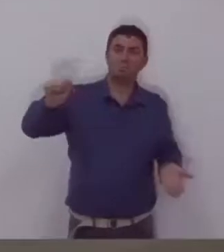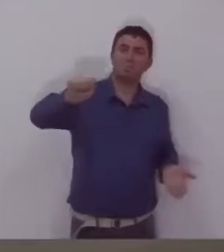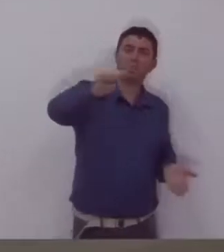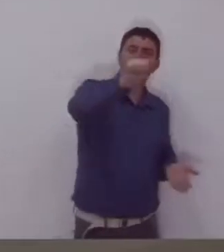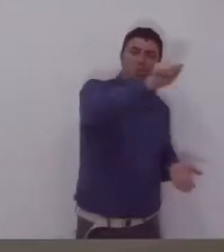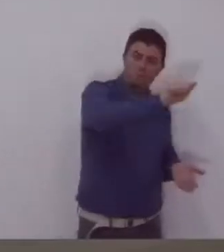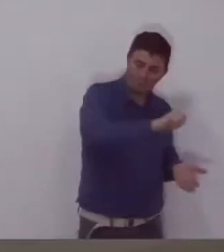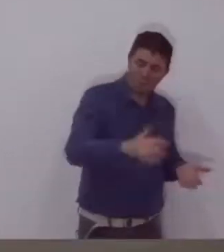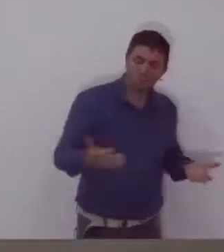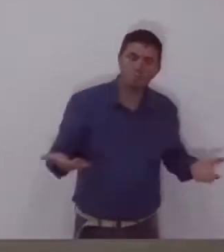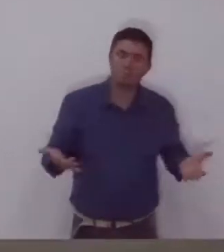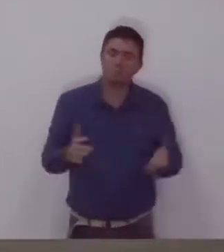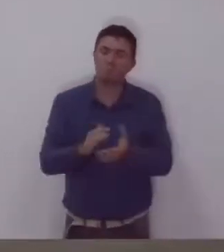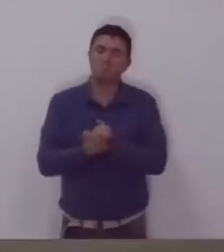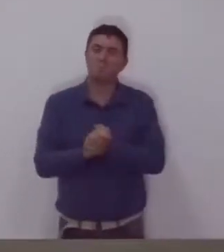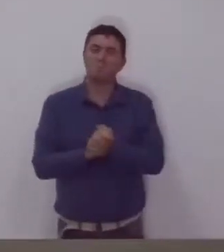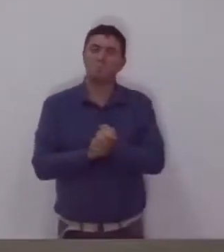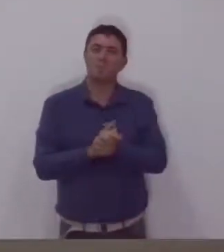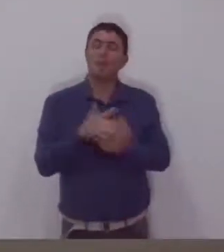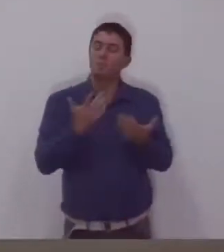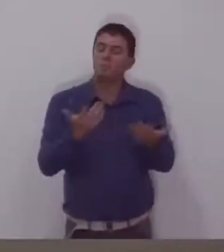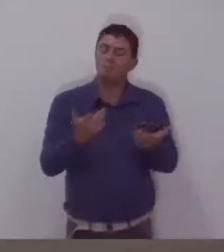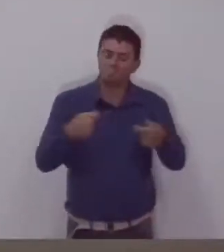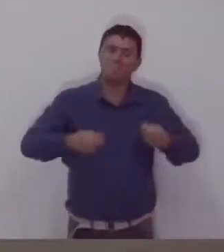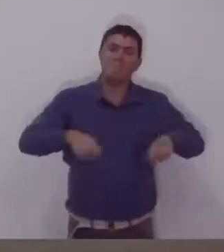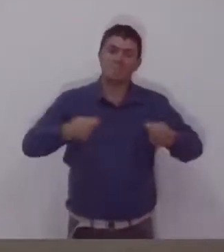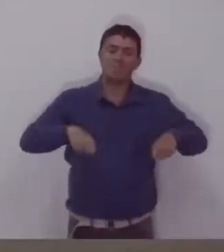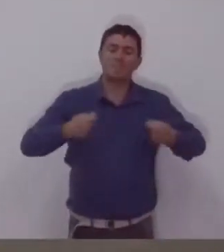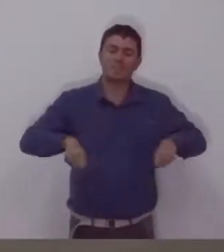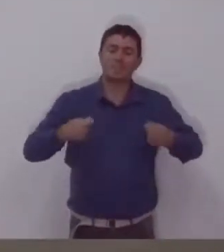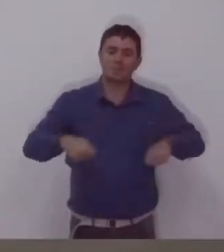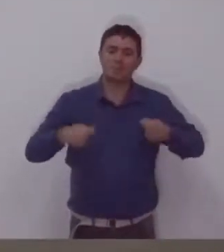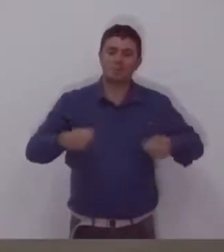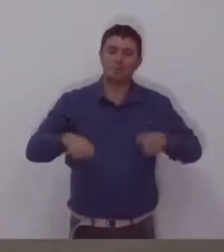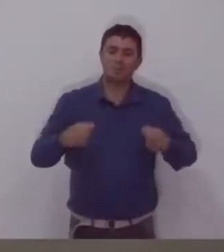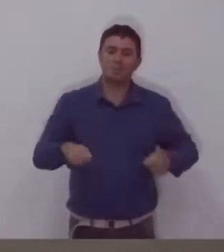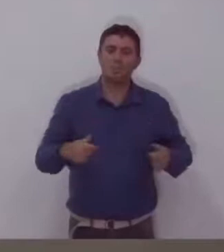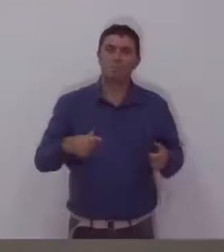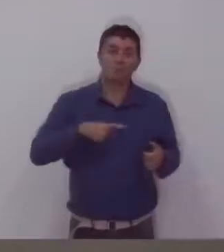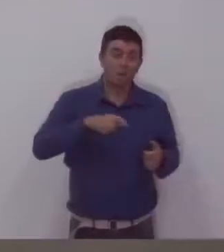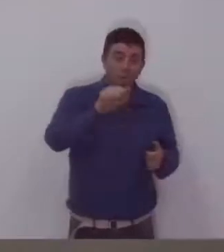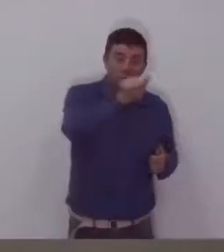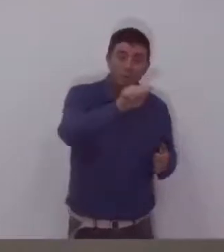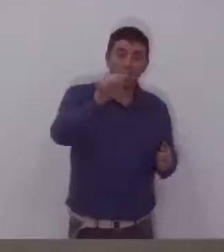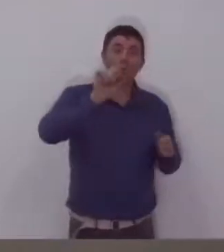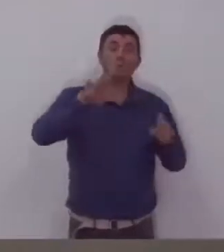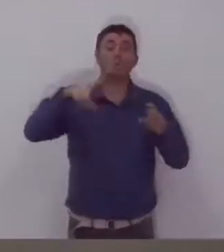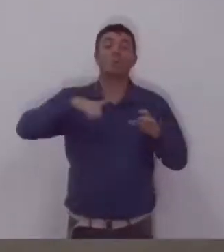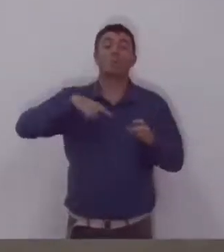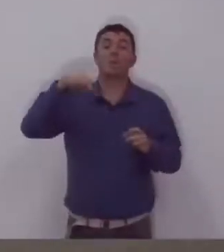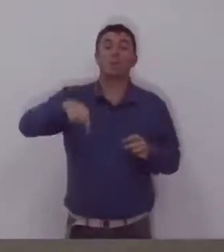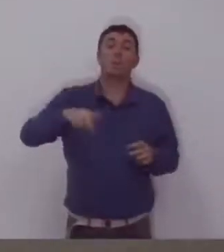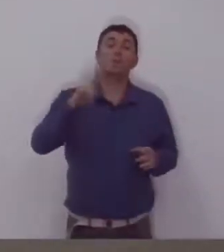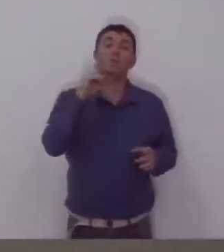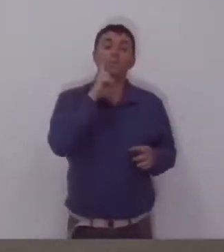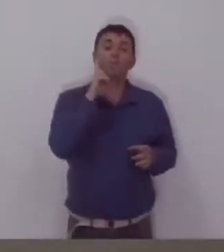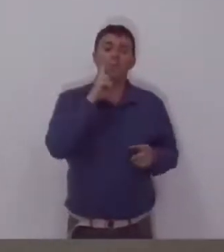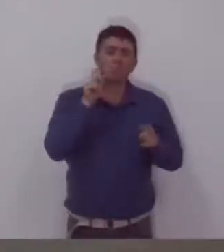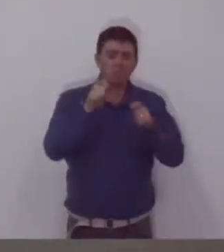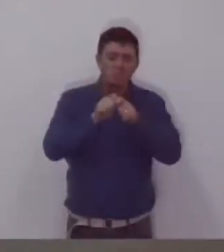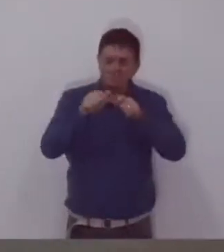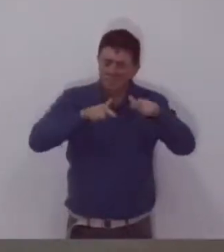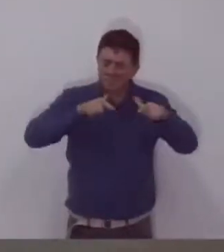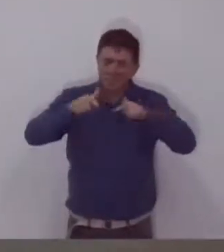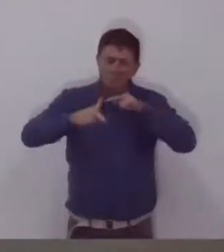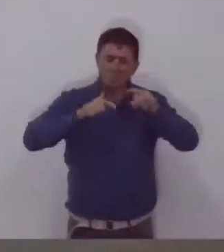e realmente, é necessário, é necessário, tem entidades que só existem em Vinhedo, que fazem um excelente